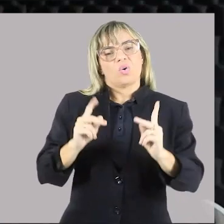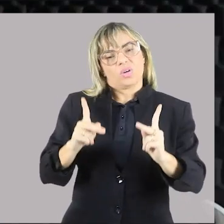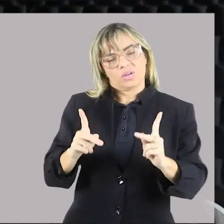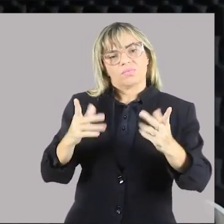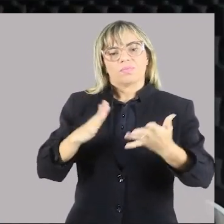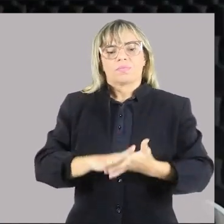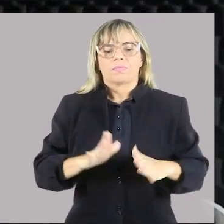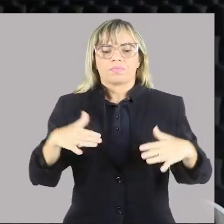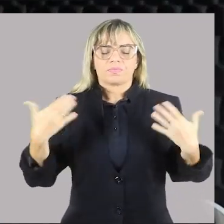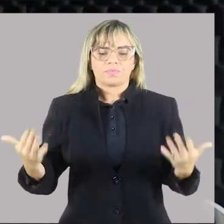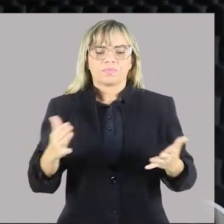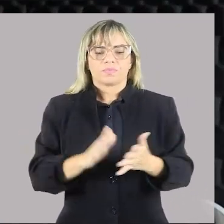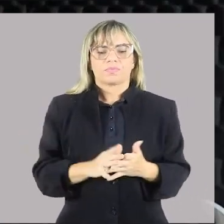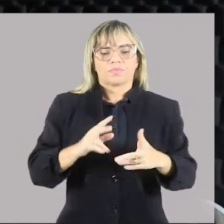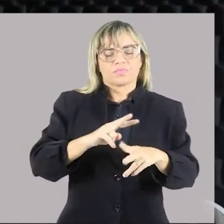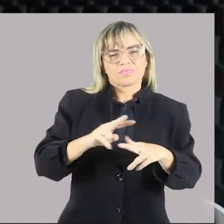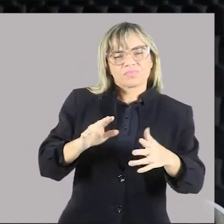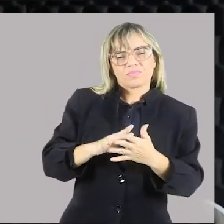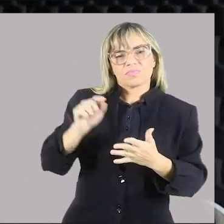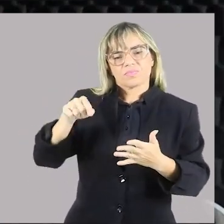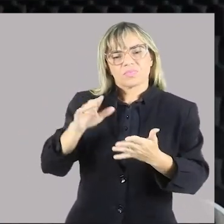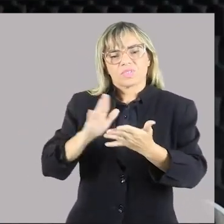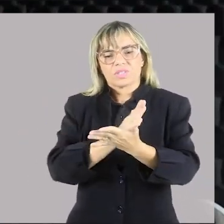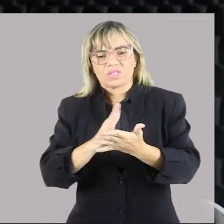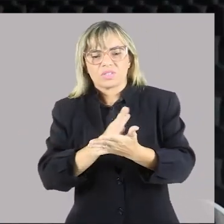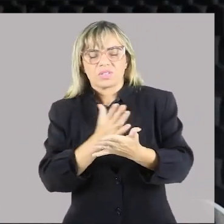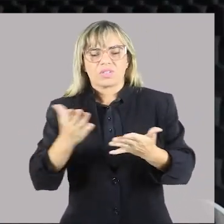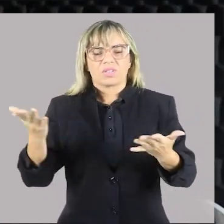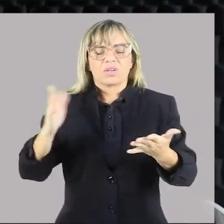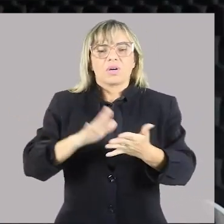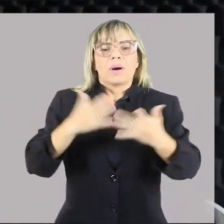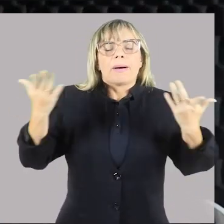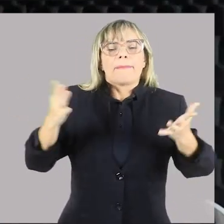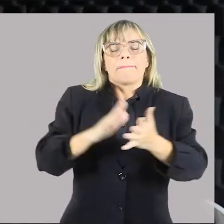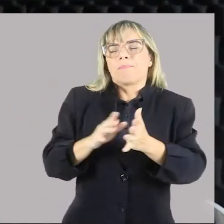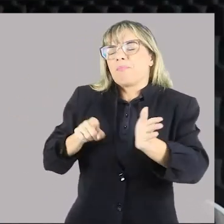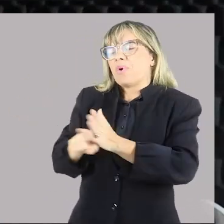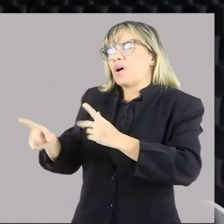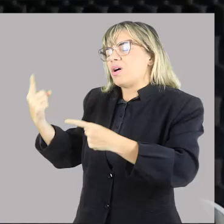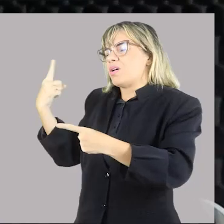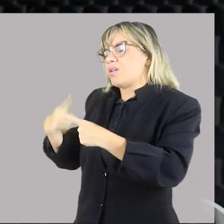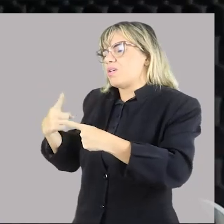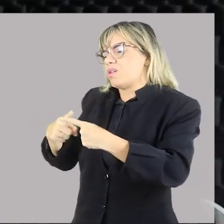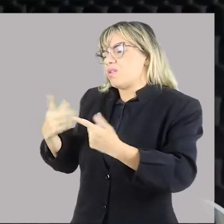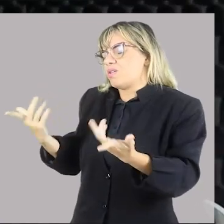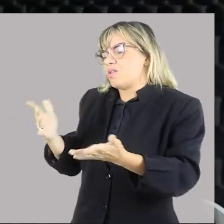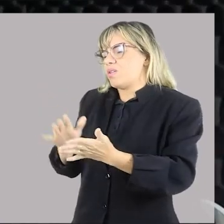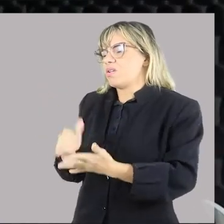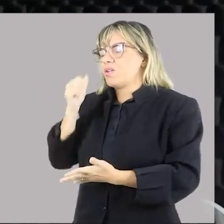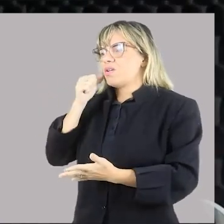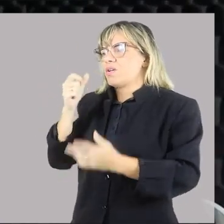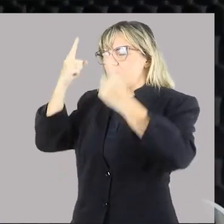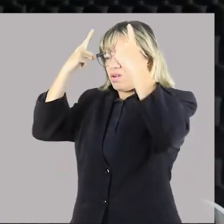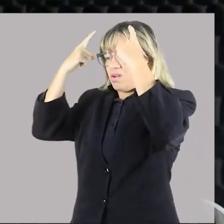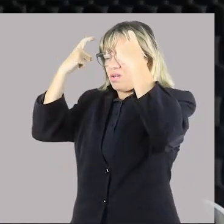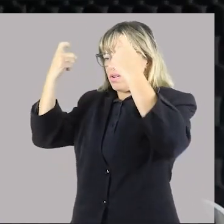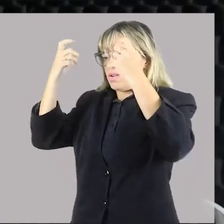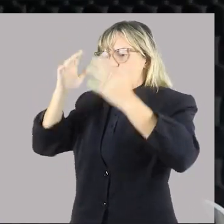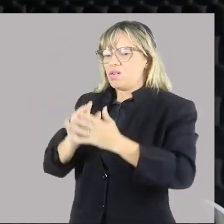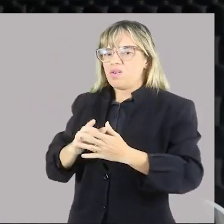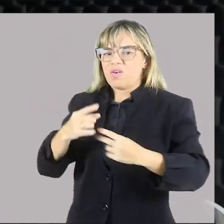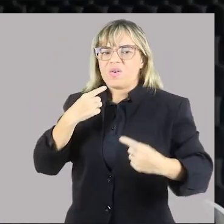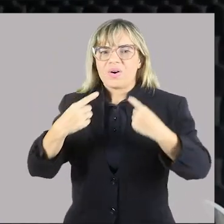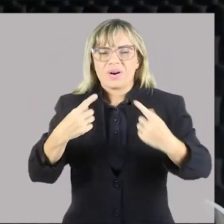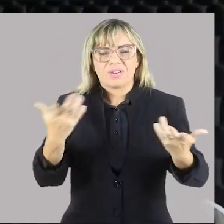vezes, a gente sabe disso, né, ah, professor, então por que que há mulheres que não vão denunciar? Há uma série de